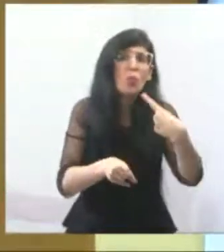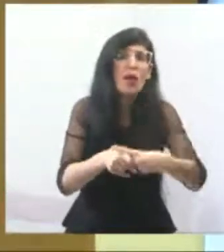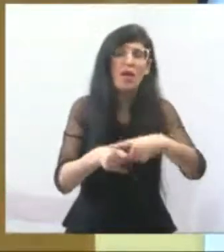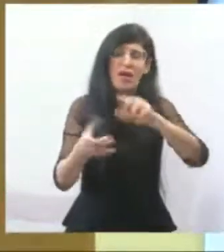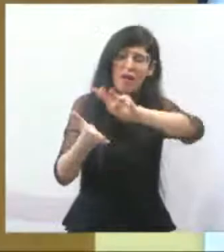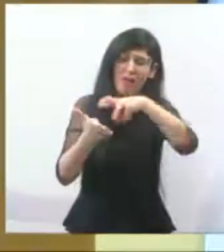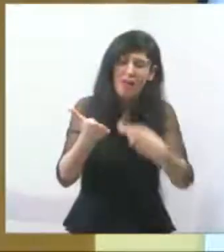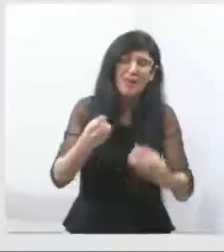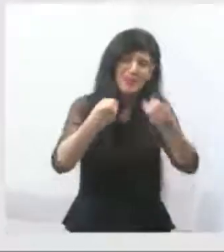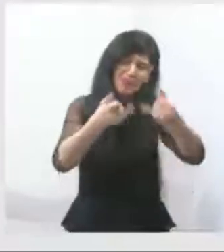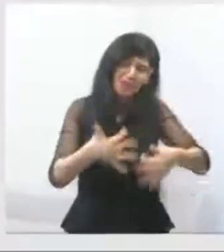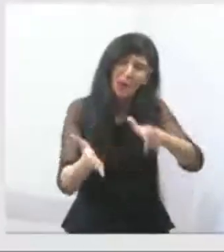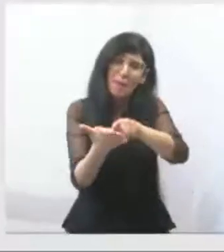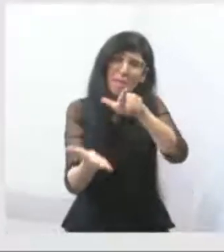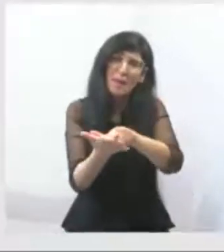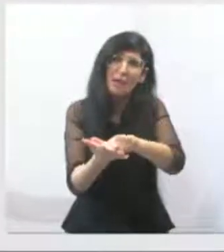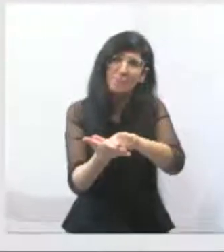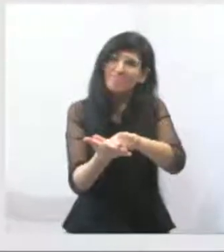Por favor.